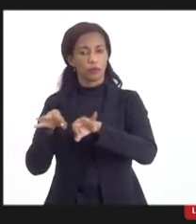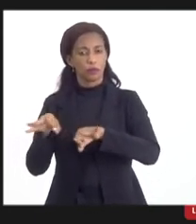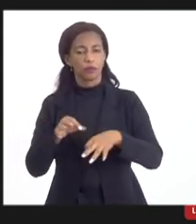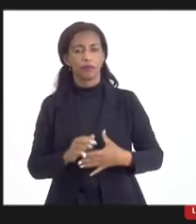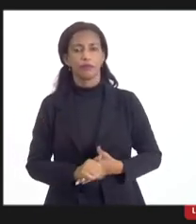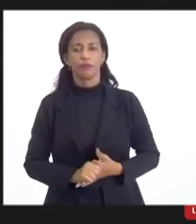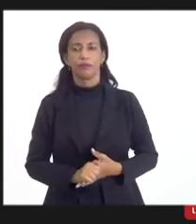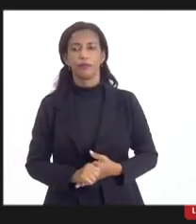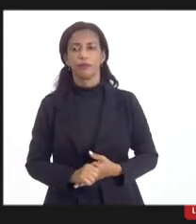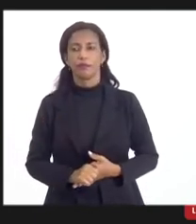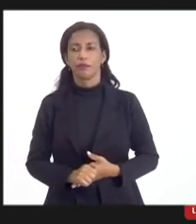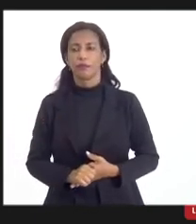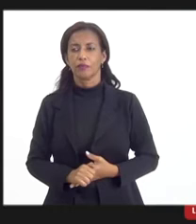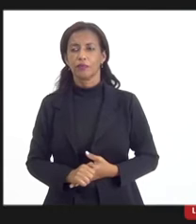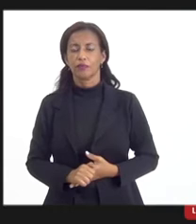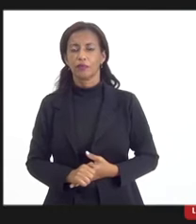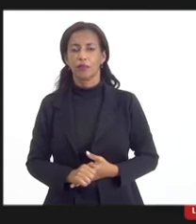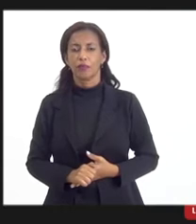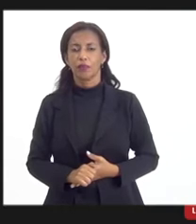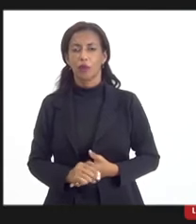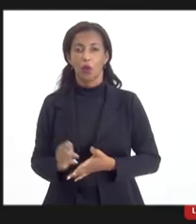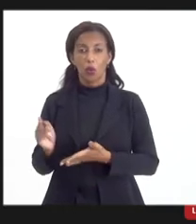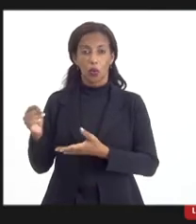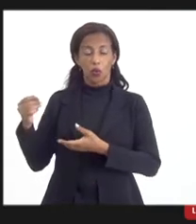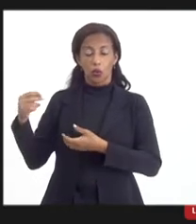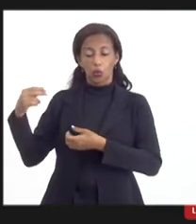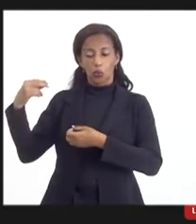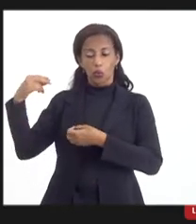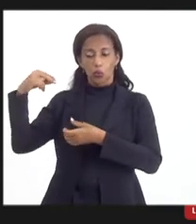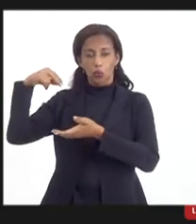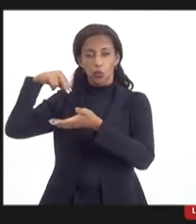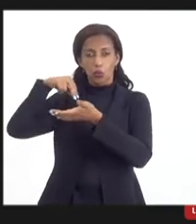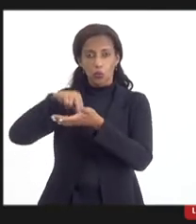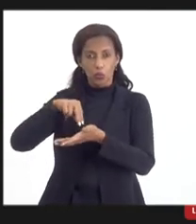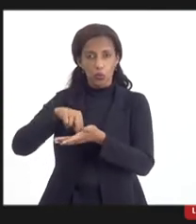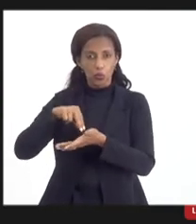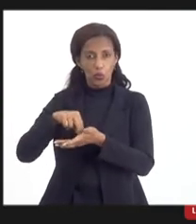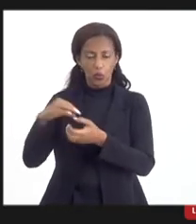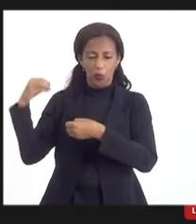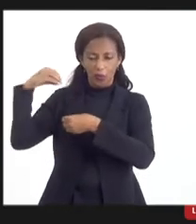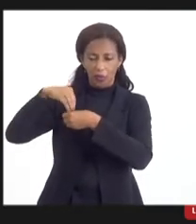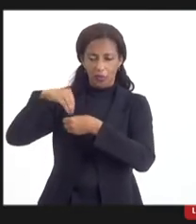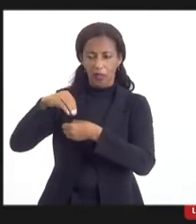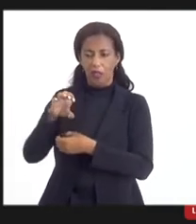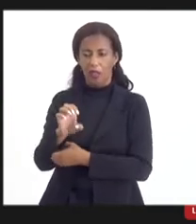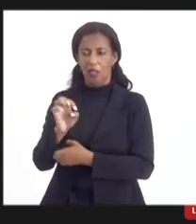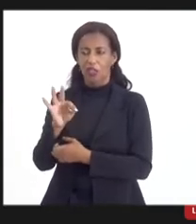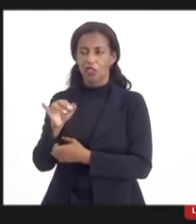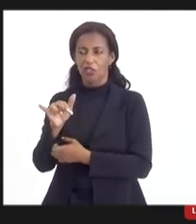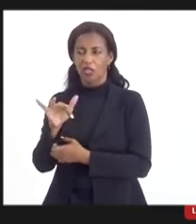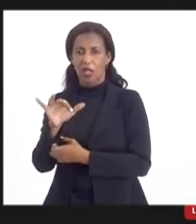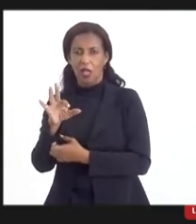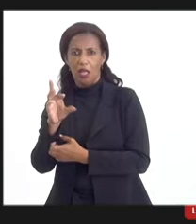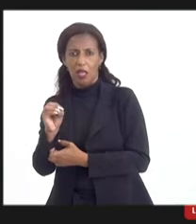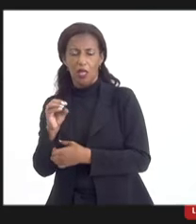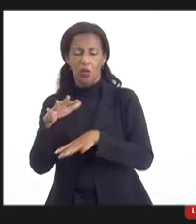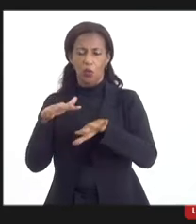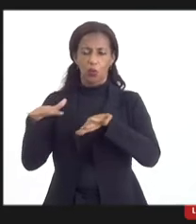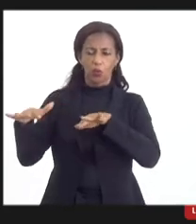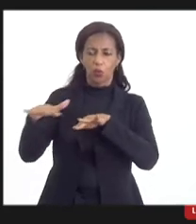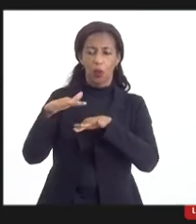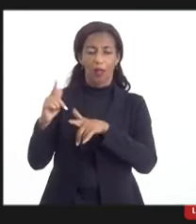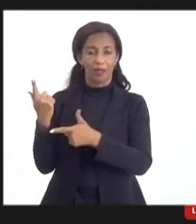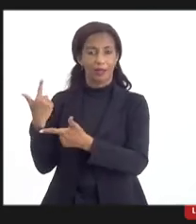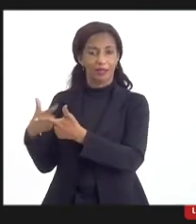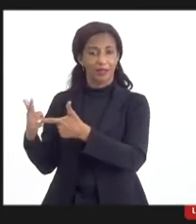núcleos de engenharia nos estaleiros são incipientes, causando